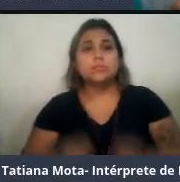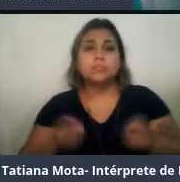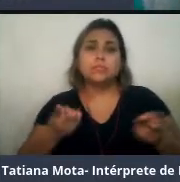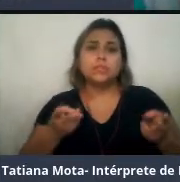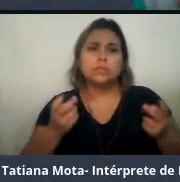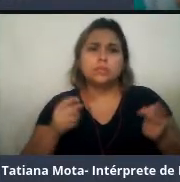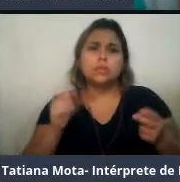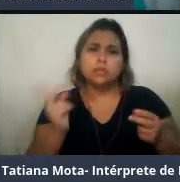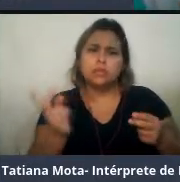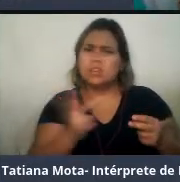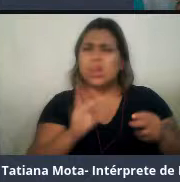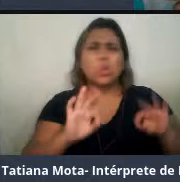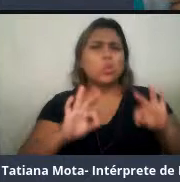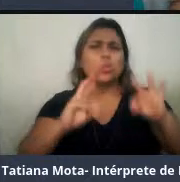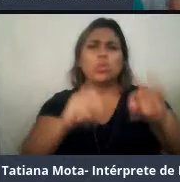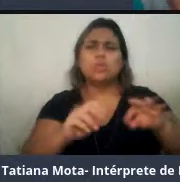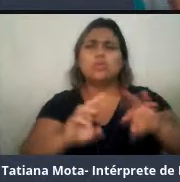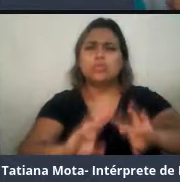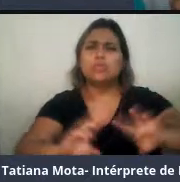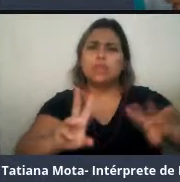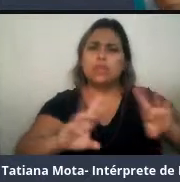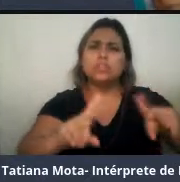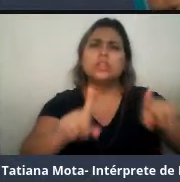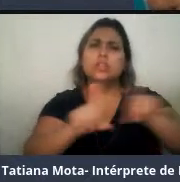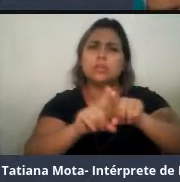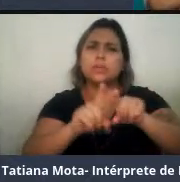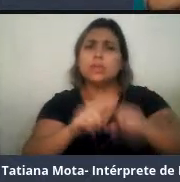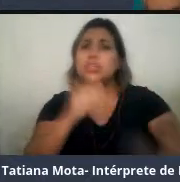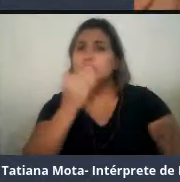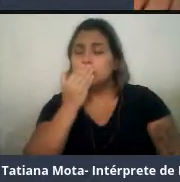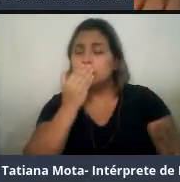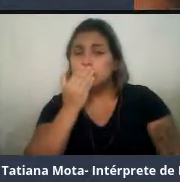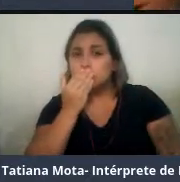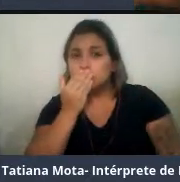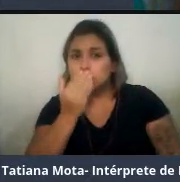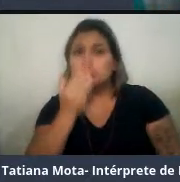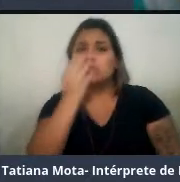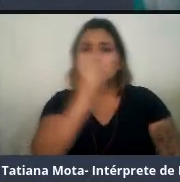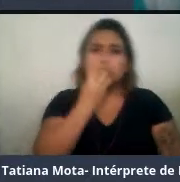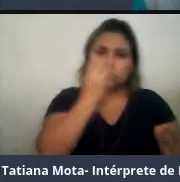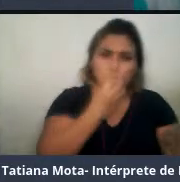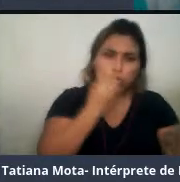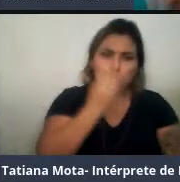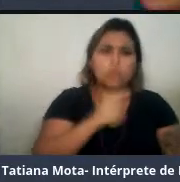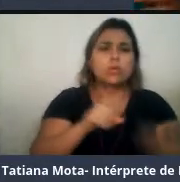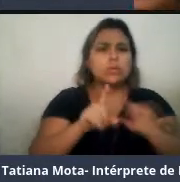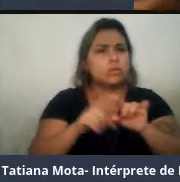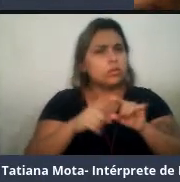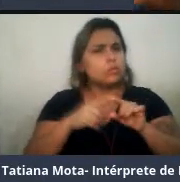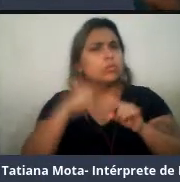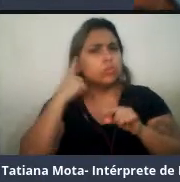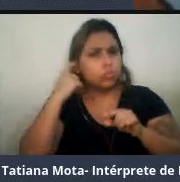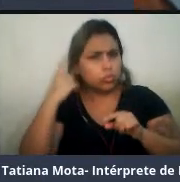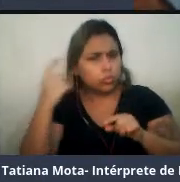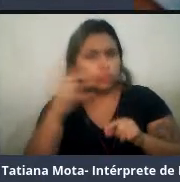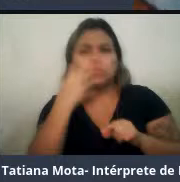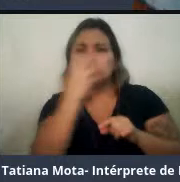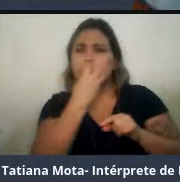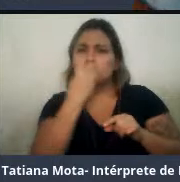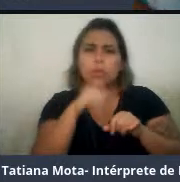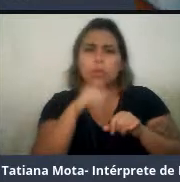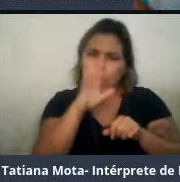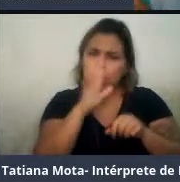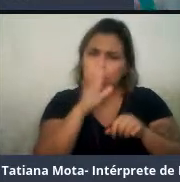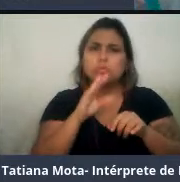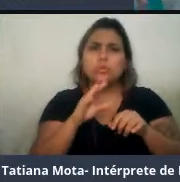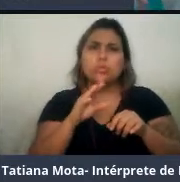bastante nos tipos mais comuns de ossovios que são usados. Os tipos sonoros mais comuns de cada população são muito